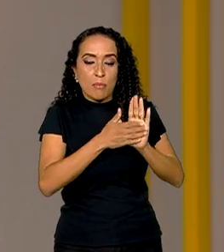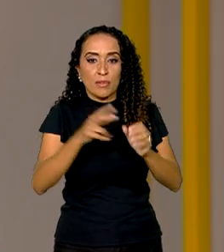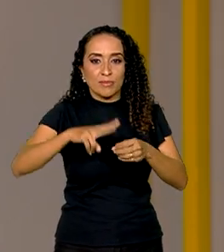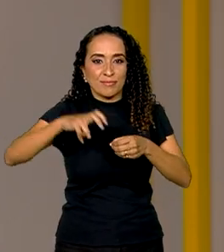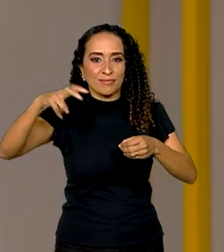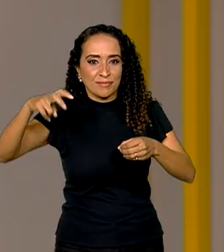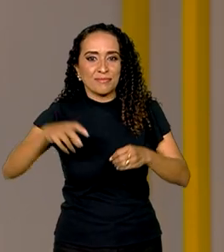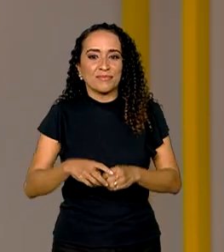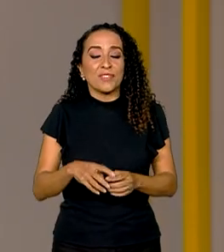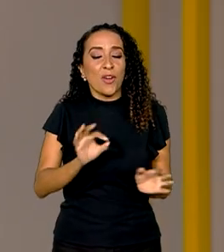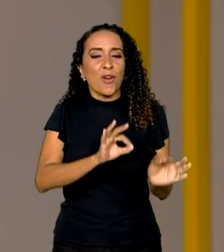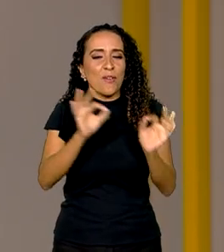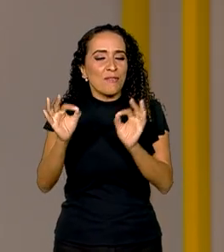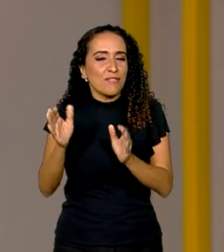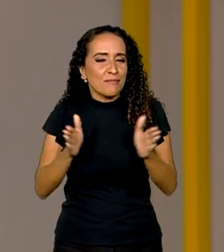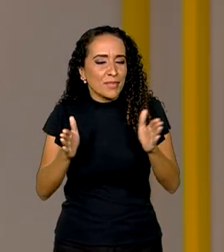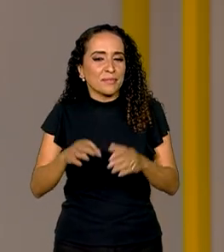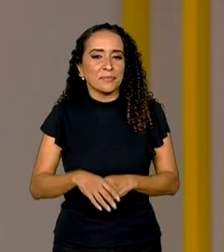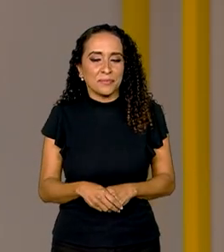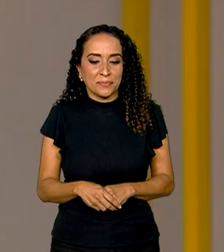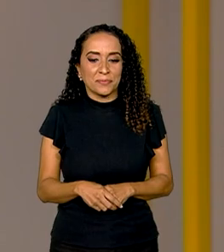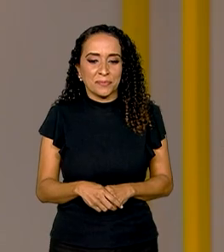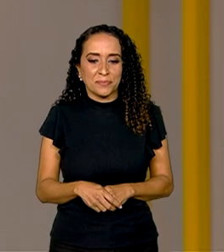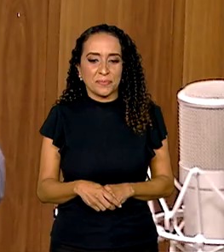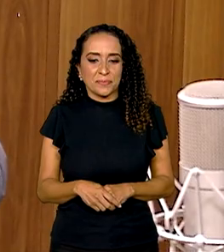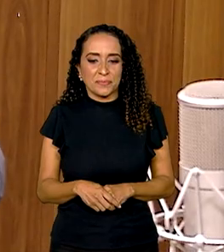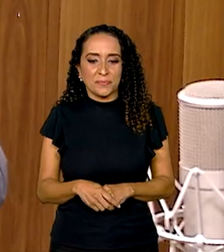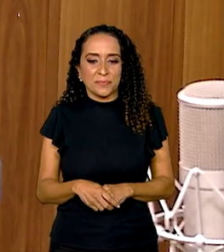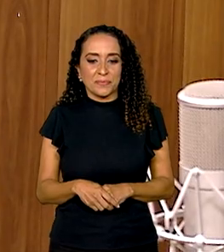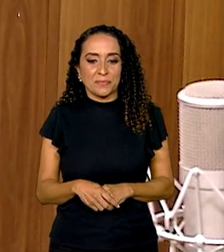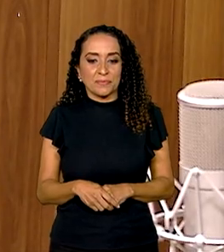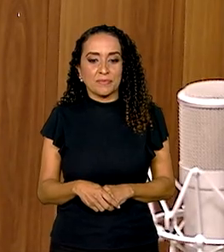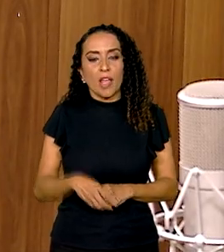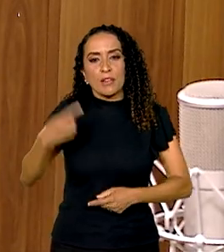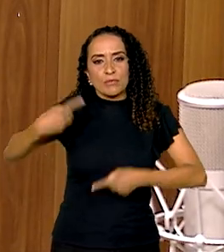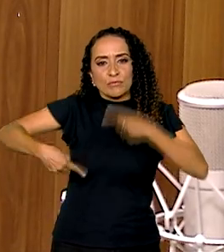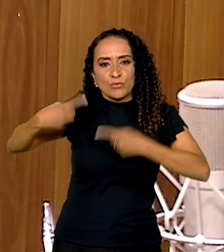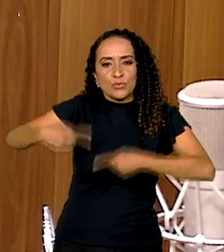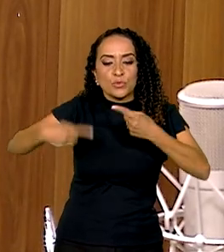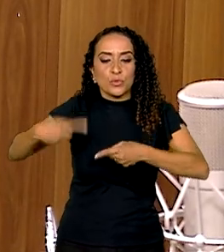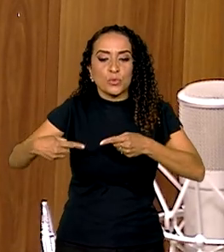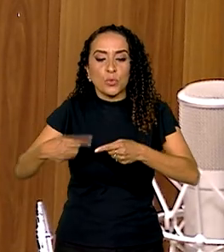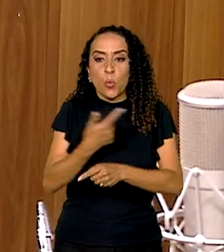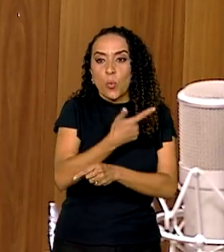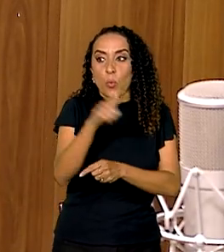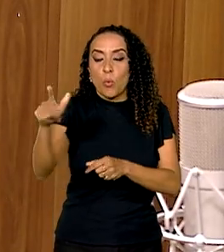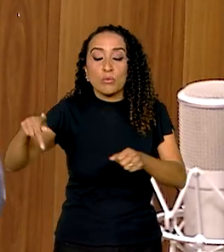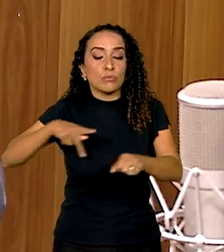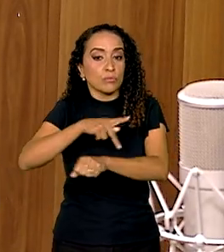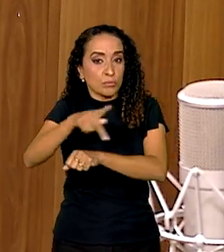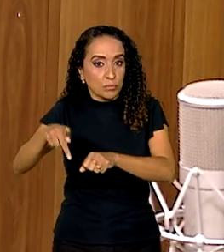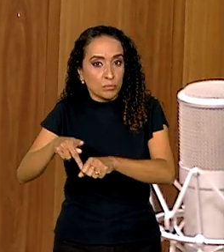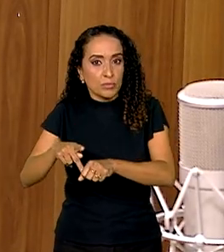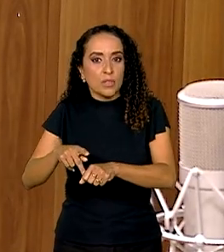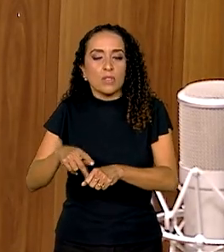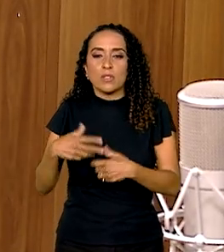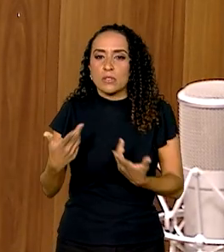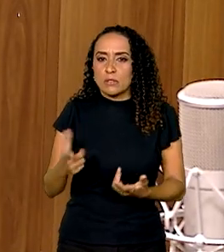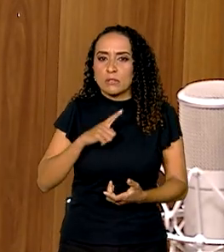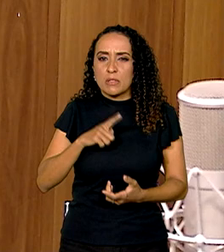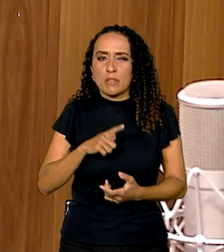Brasil. Confira aí um trecho da entrevista. Dialogar com os outros países. Nós estamos com